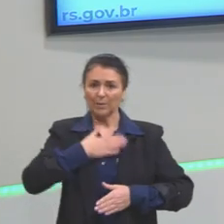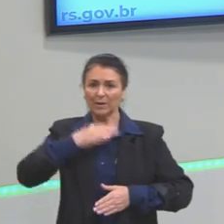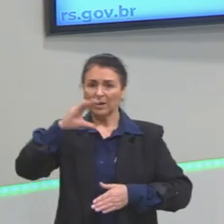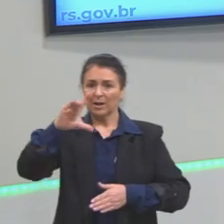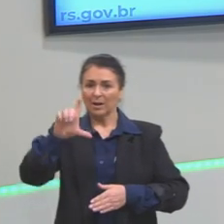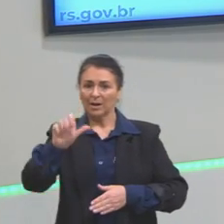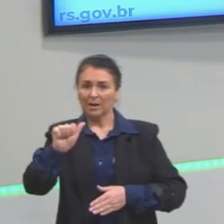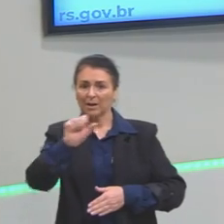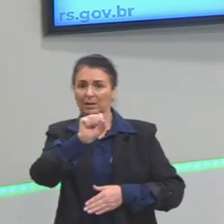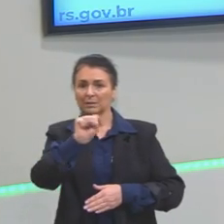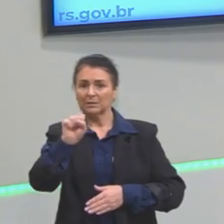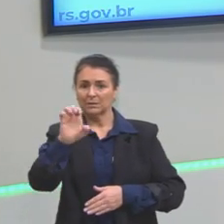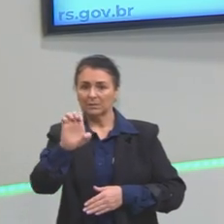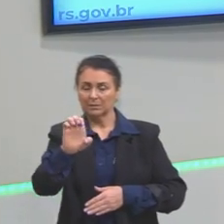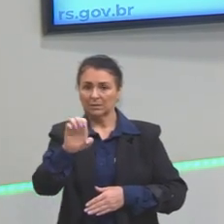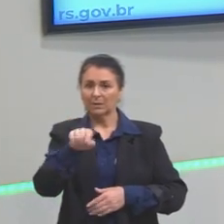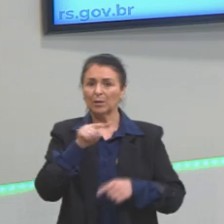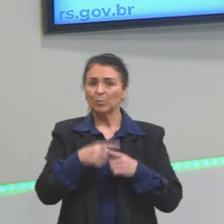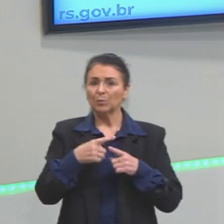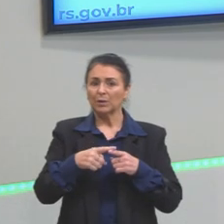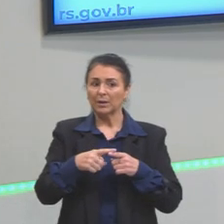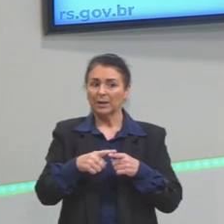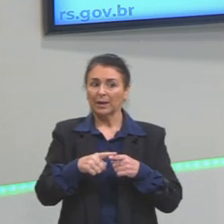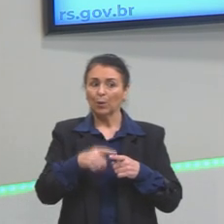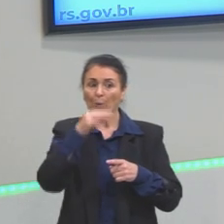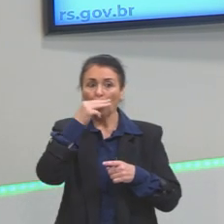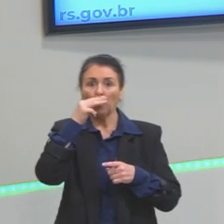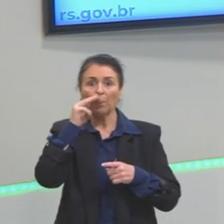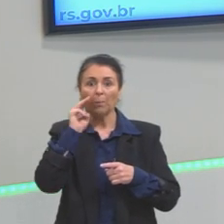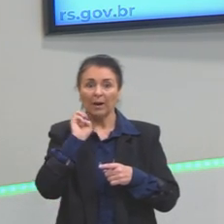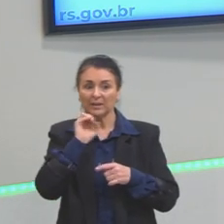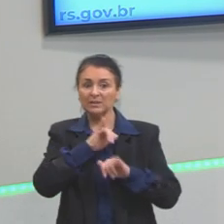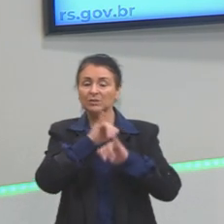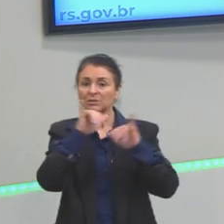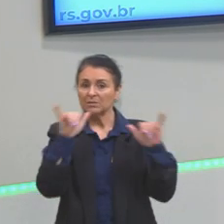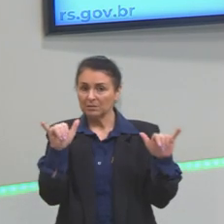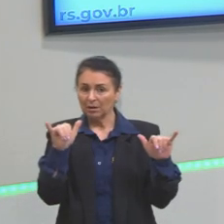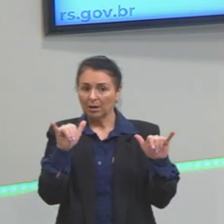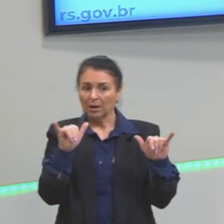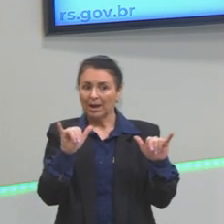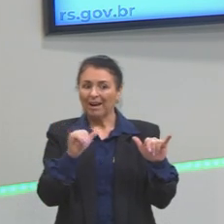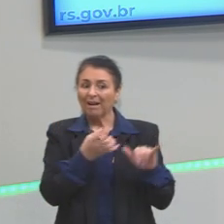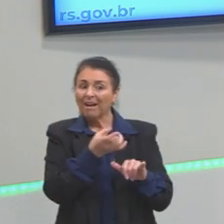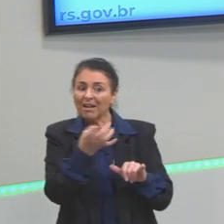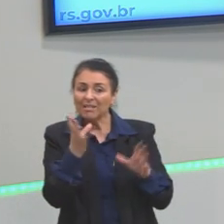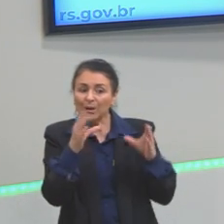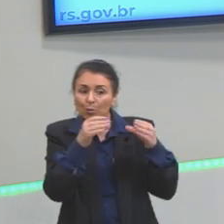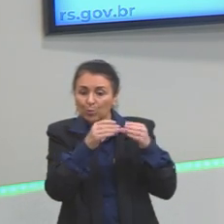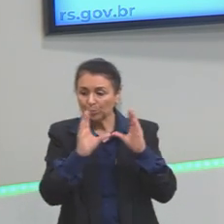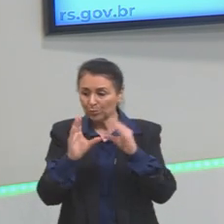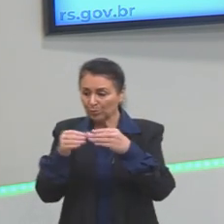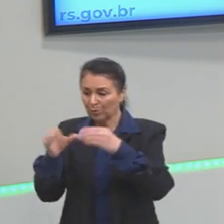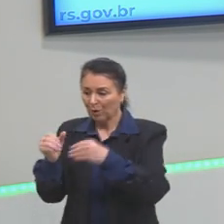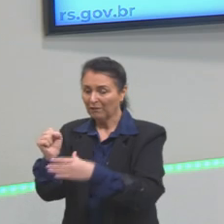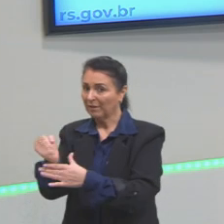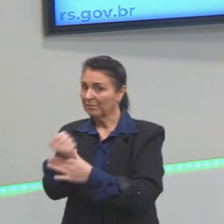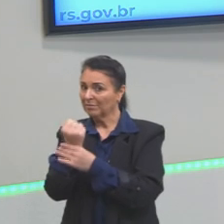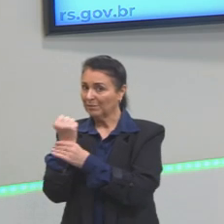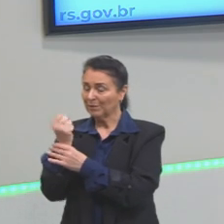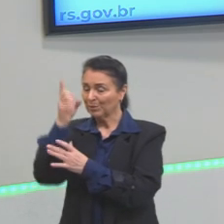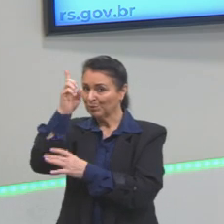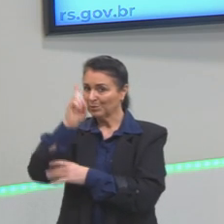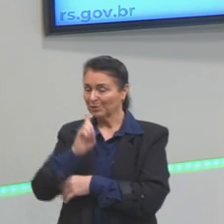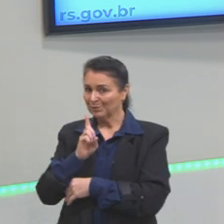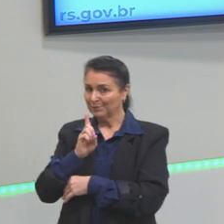Porque, para o Marx, cada classe social iria defender os seus direitos, certo? Então, por exemplo, é muito